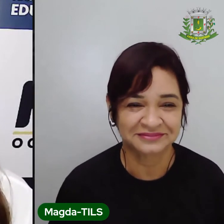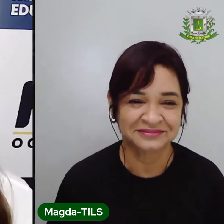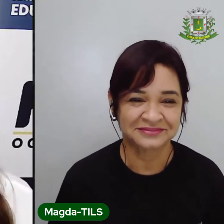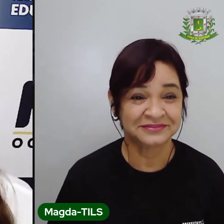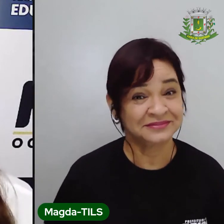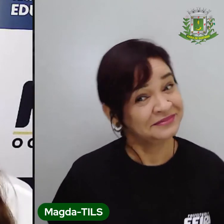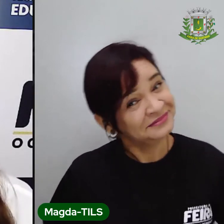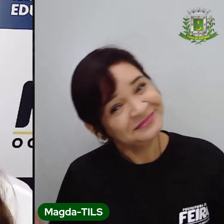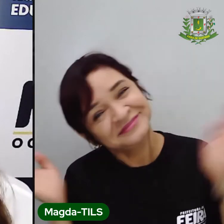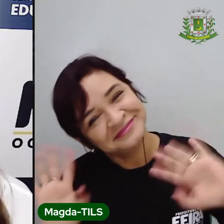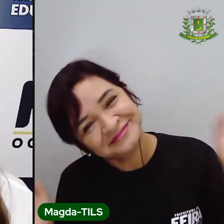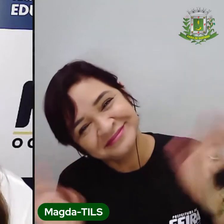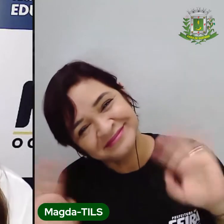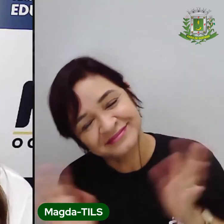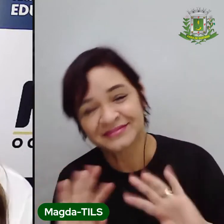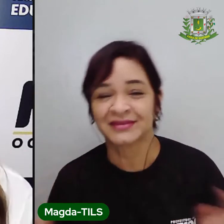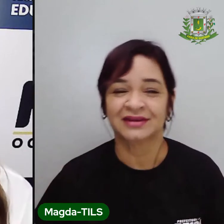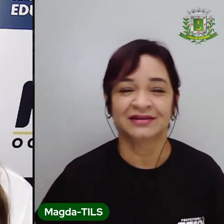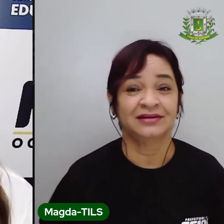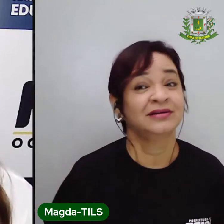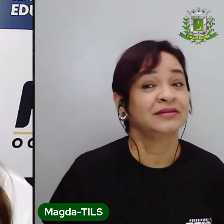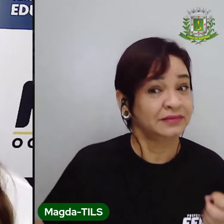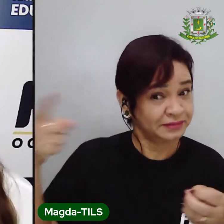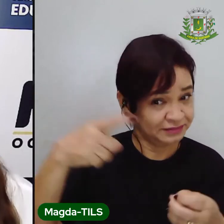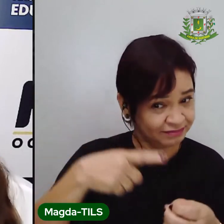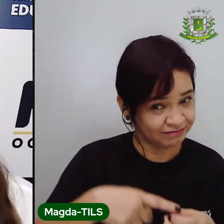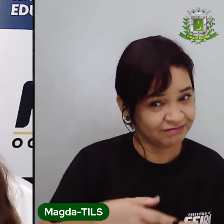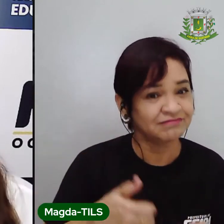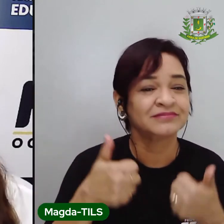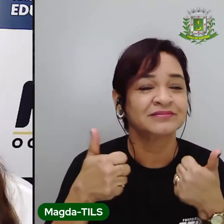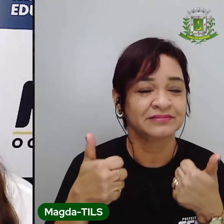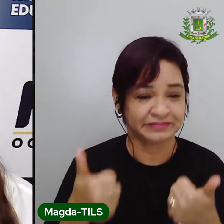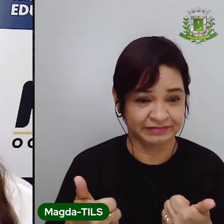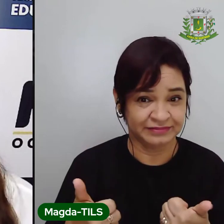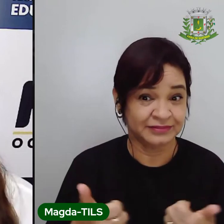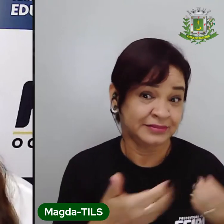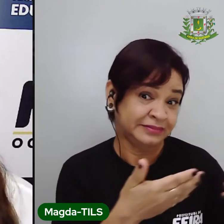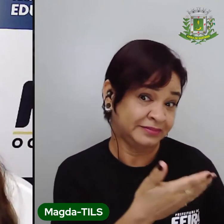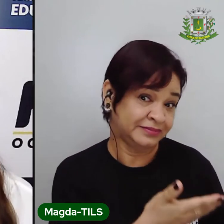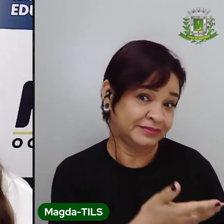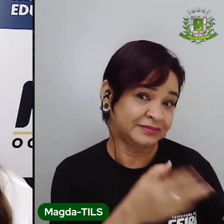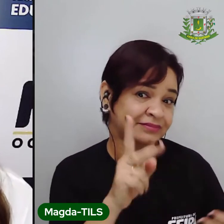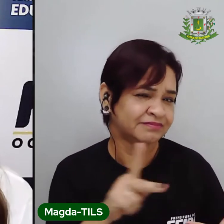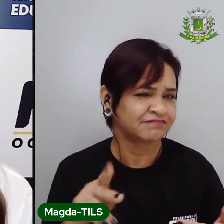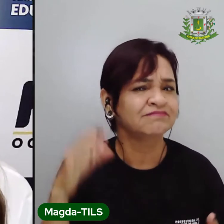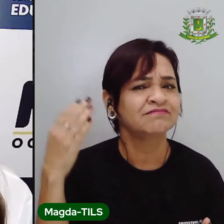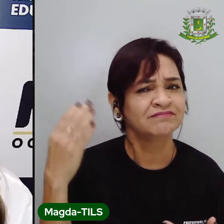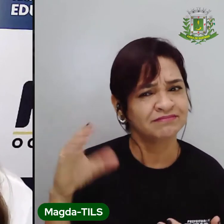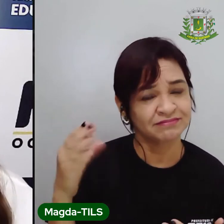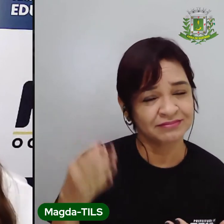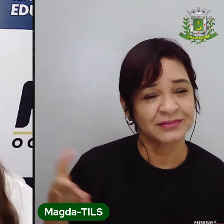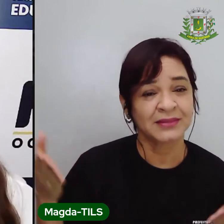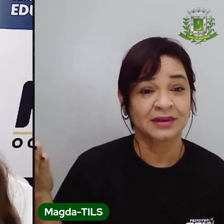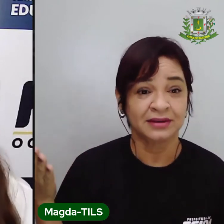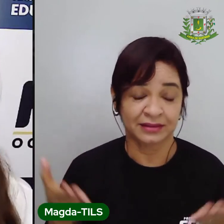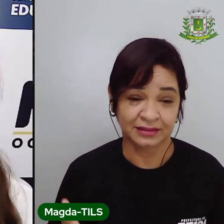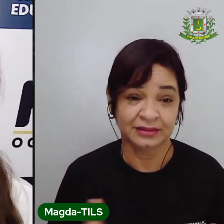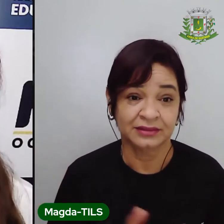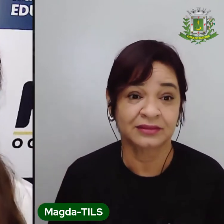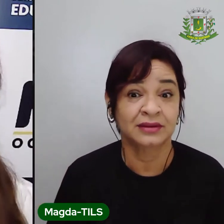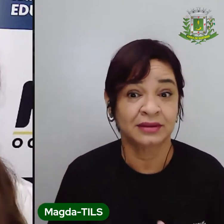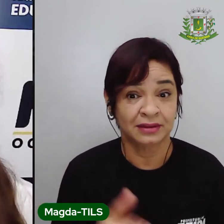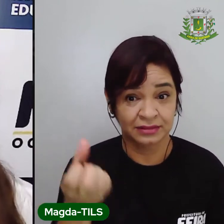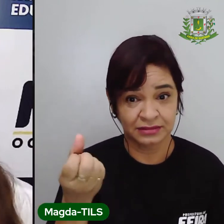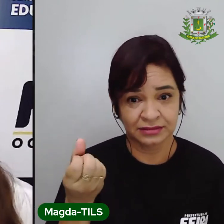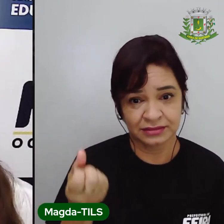Oi, pessoal! Estamos de volta aqui. Eu sou a professora Taira Santos de Ciência e agora a gente vai para a aula 6 do